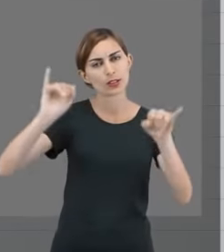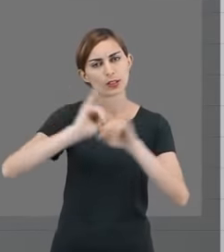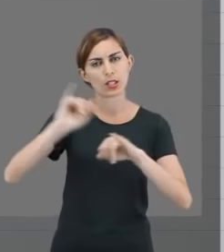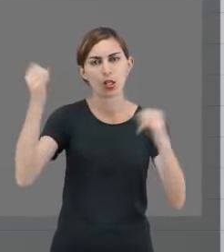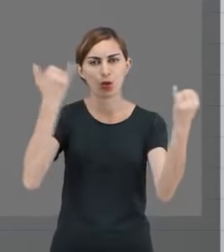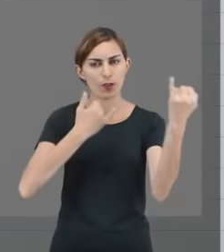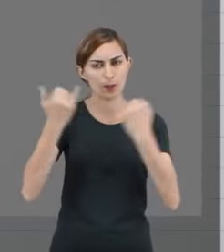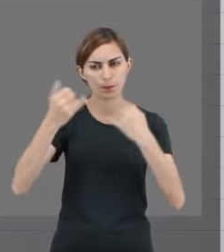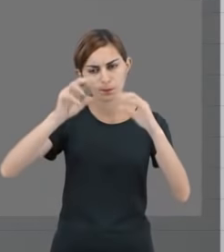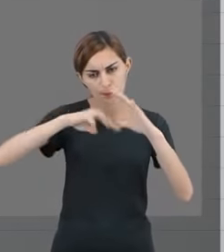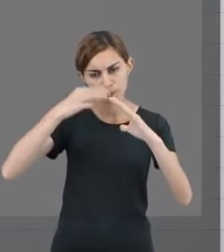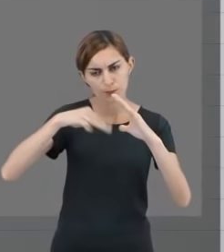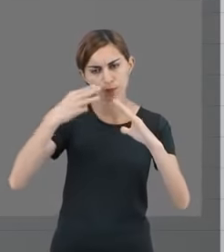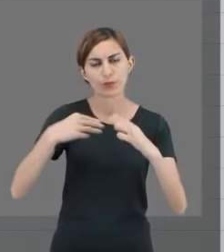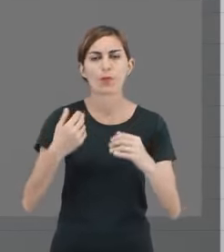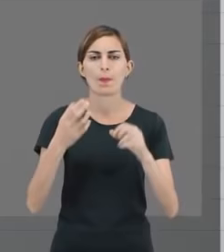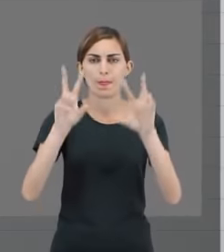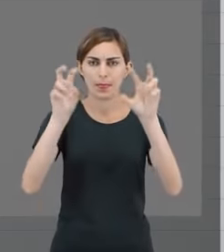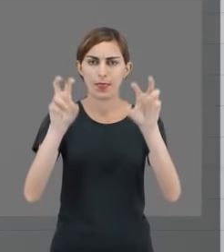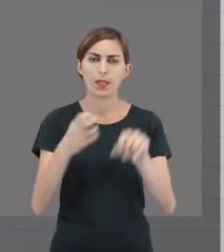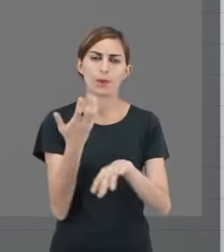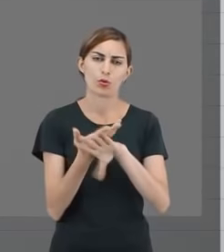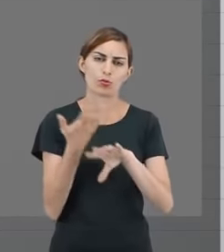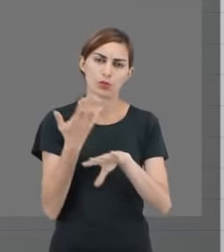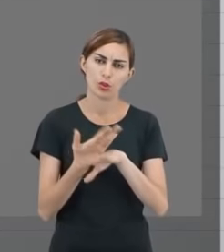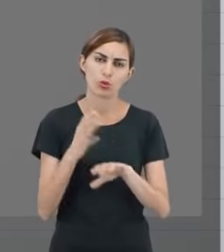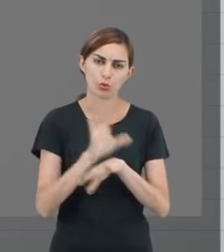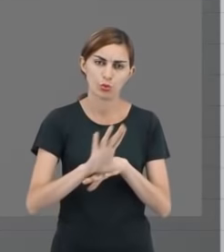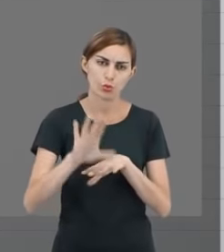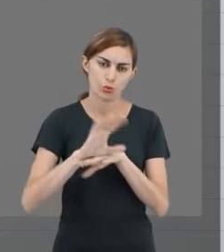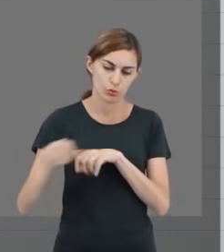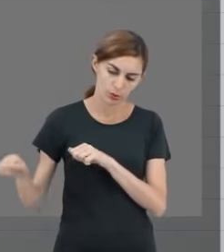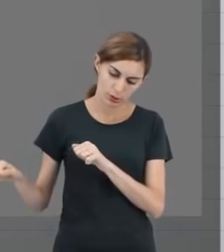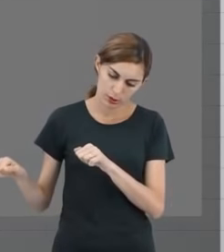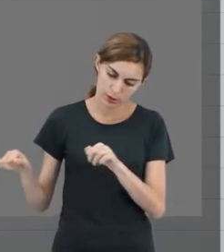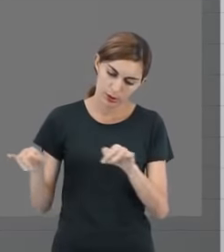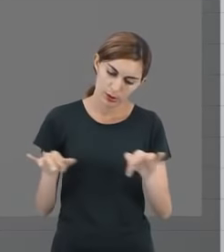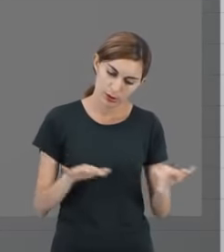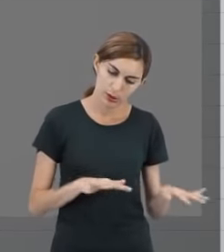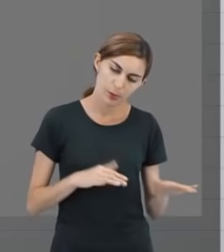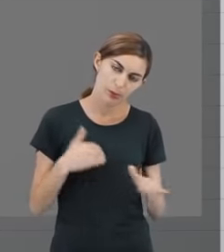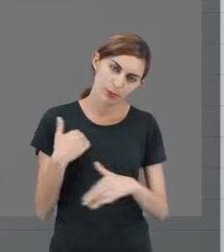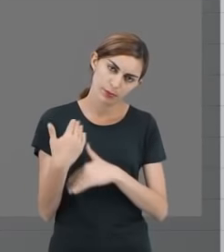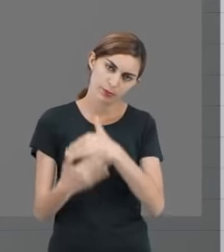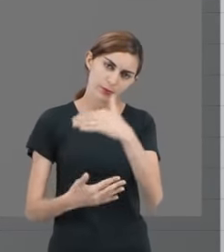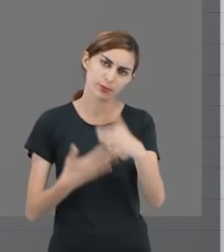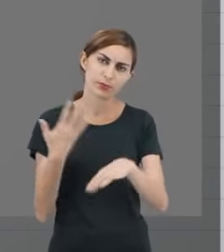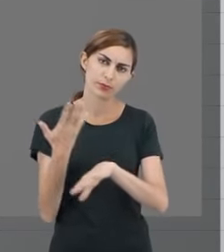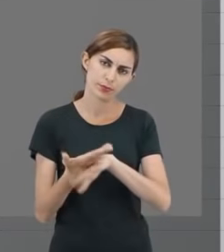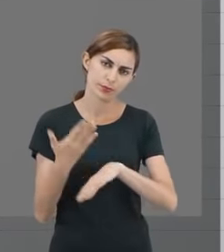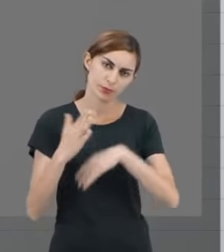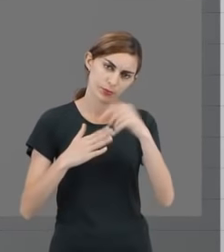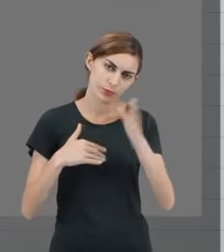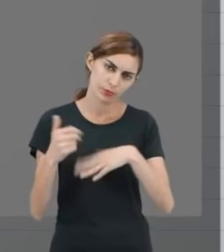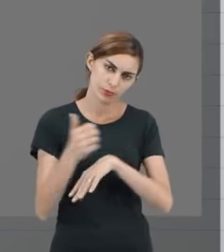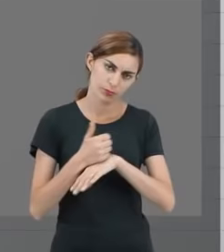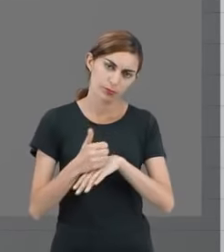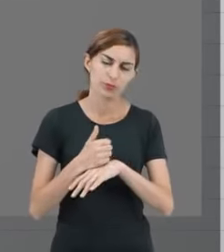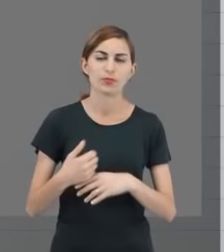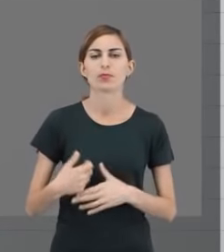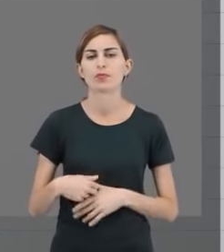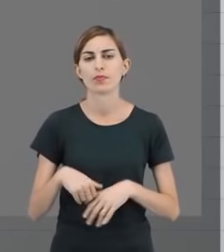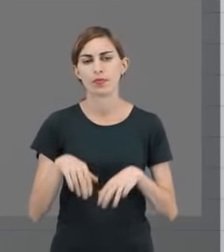referentes àquele conteúdo que está sendo cursado durante a semana para desenvolver a competência que